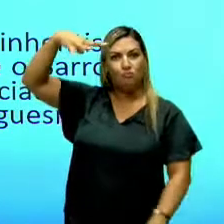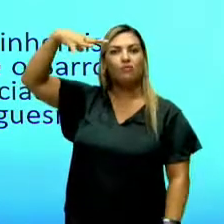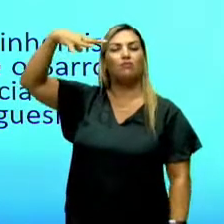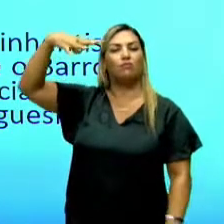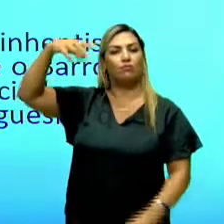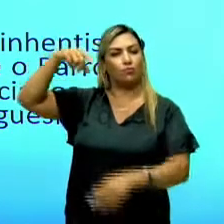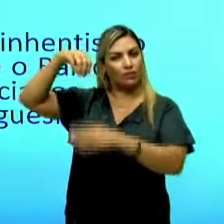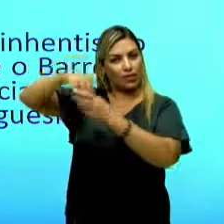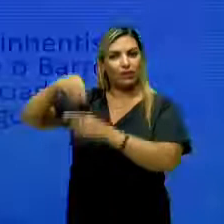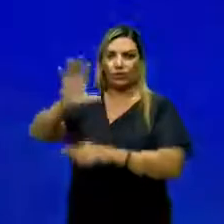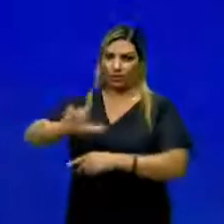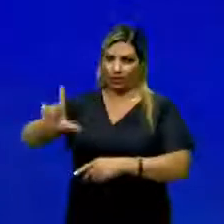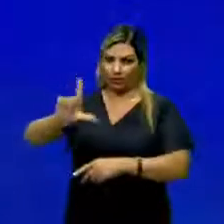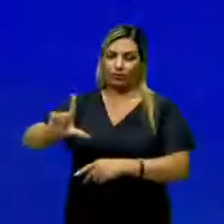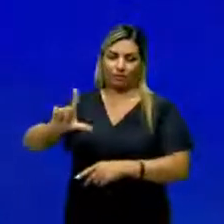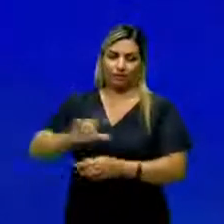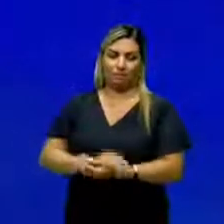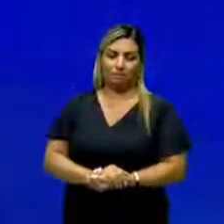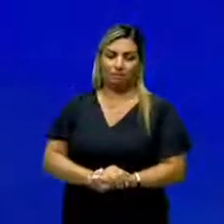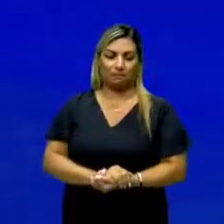nessa escola literária.